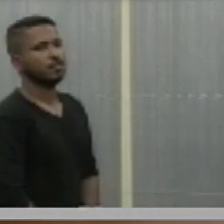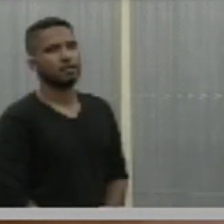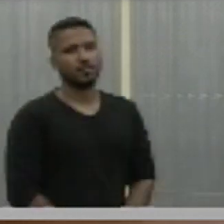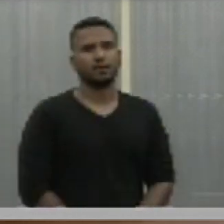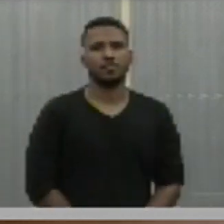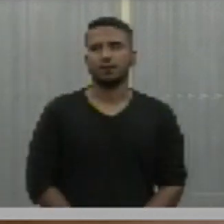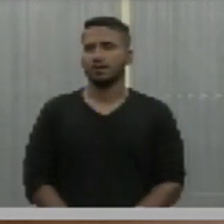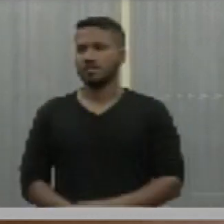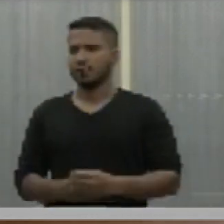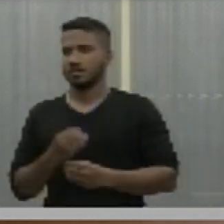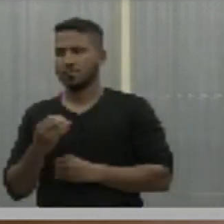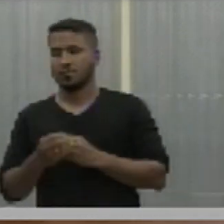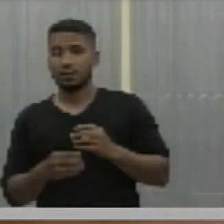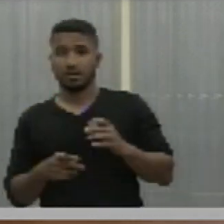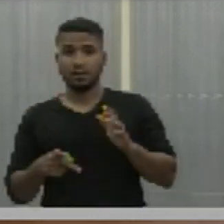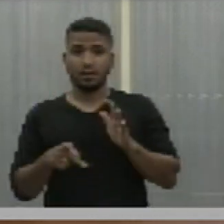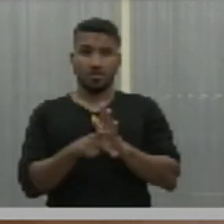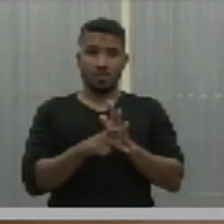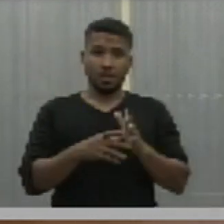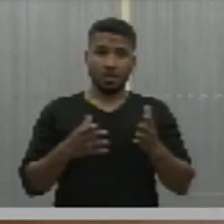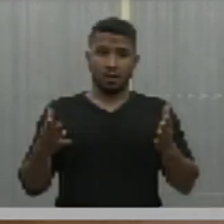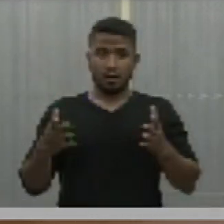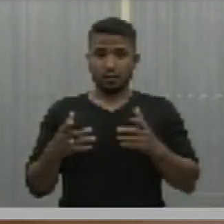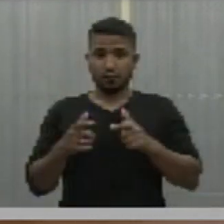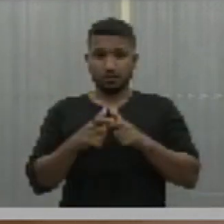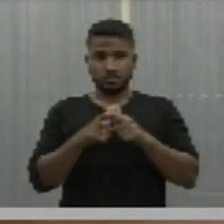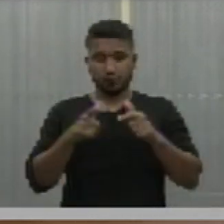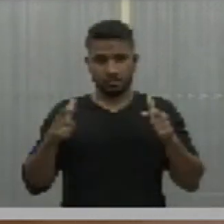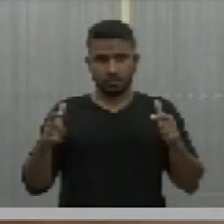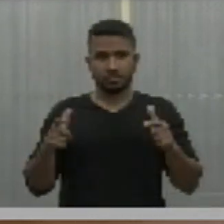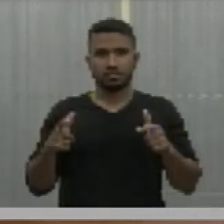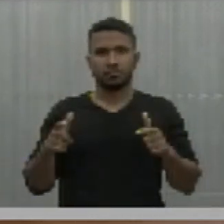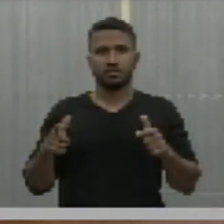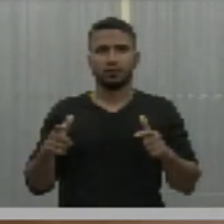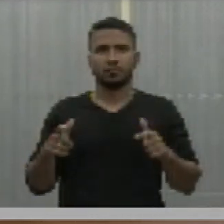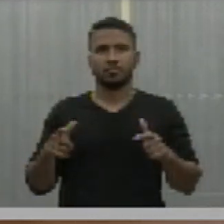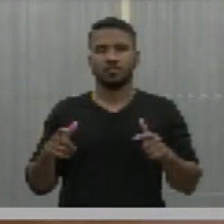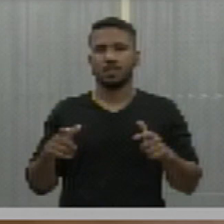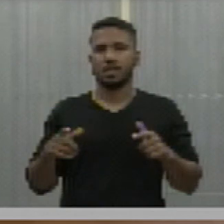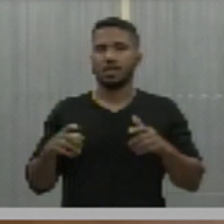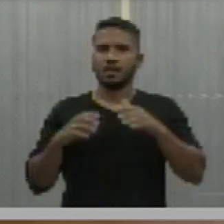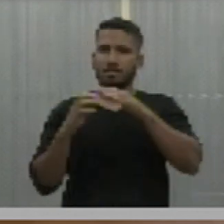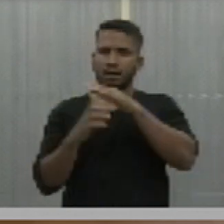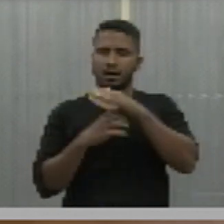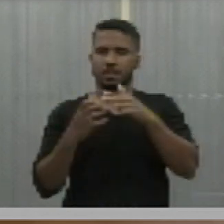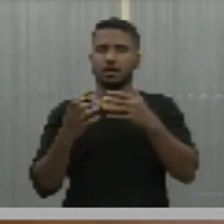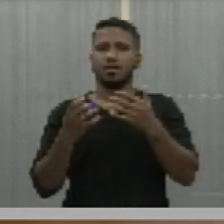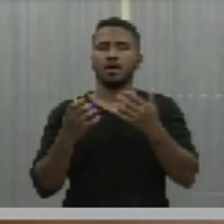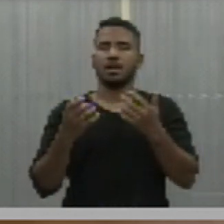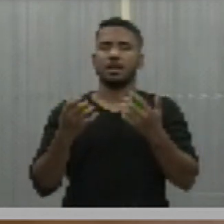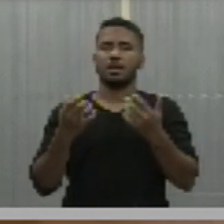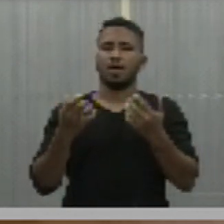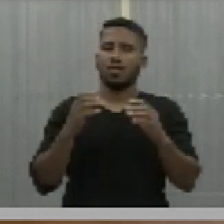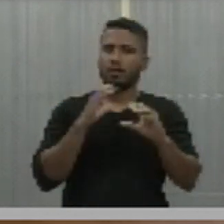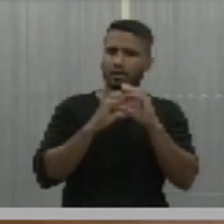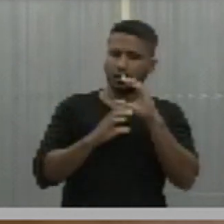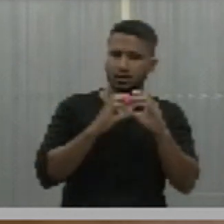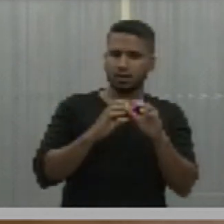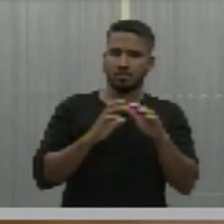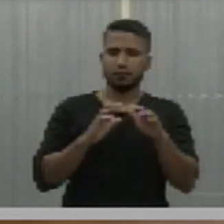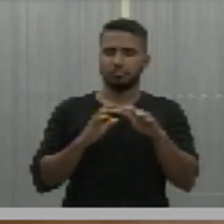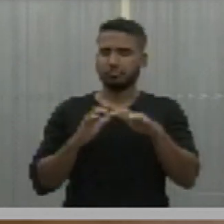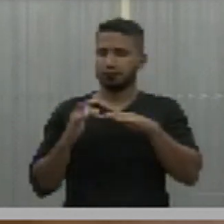como estão chamadas, gigantes hoje, da comunicação virtual, elas não têm